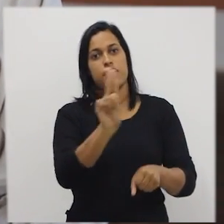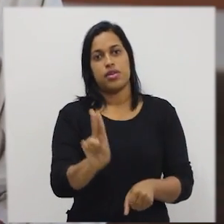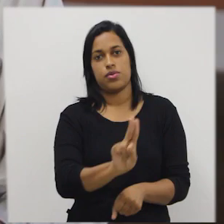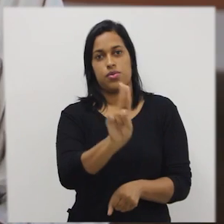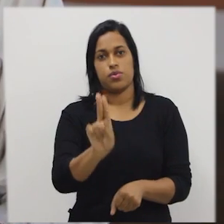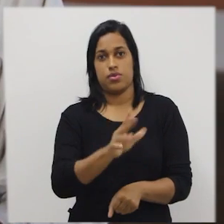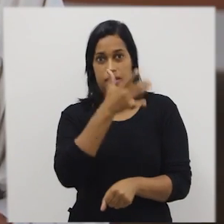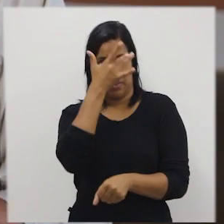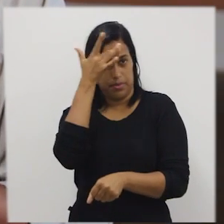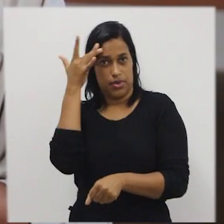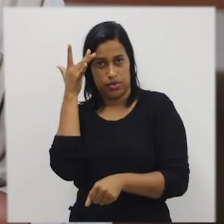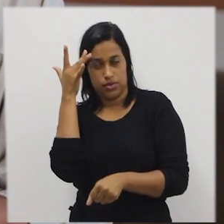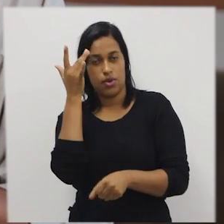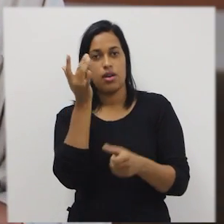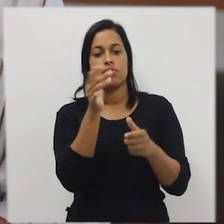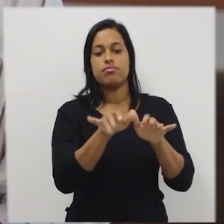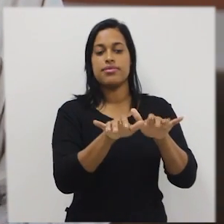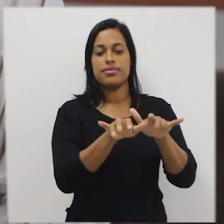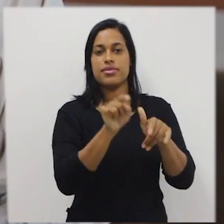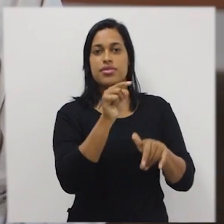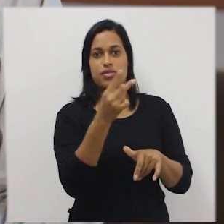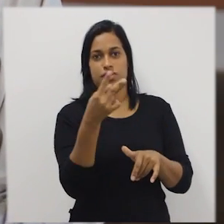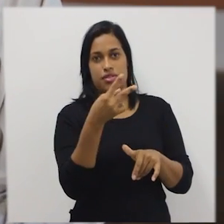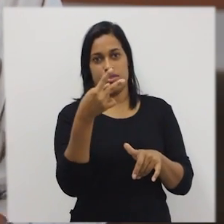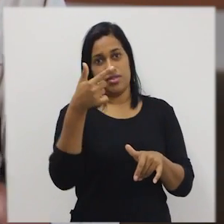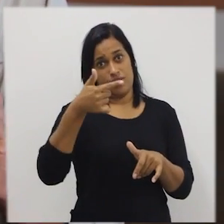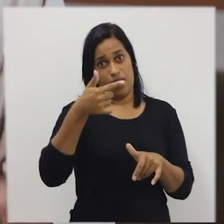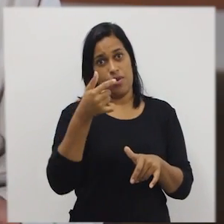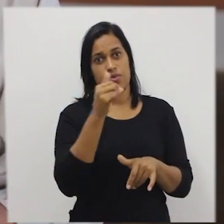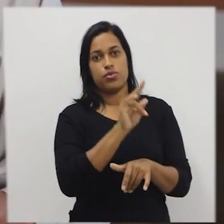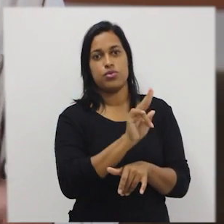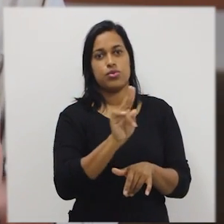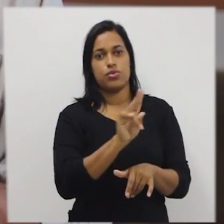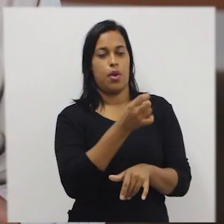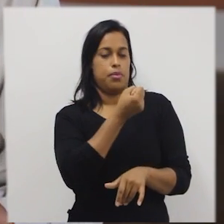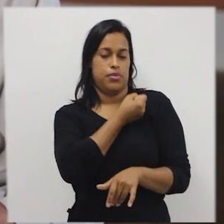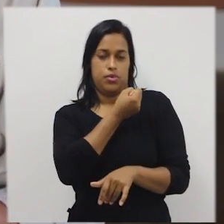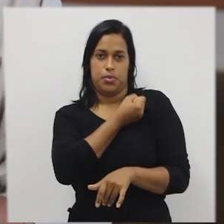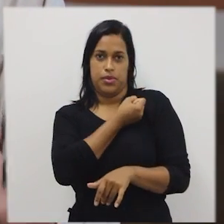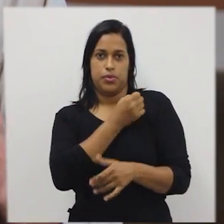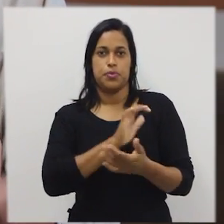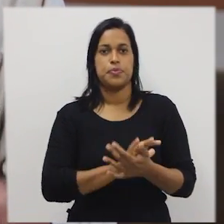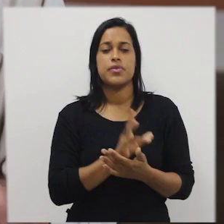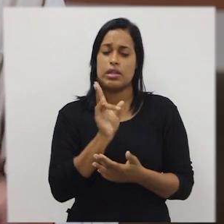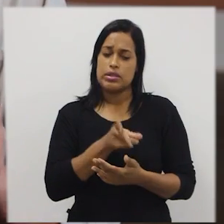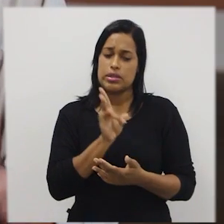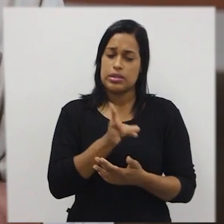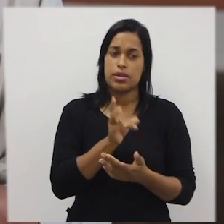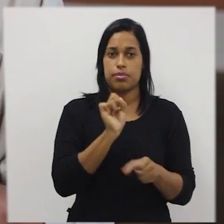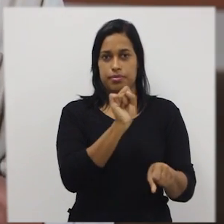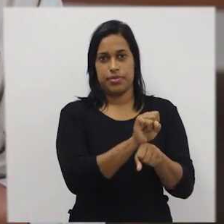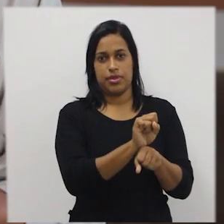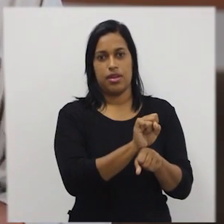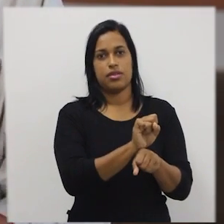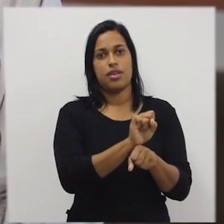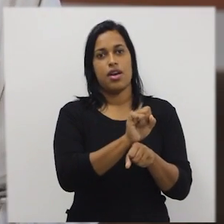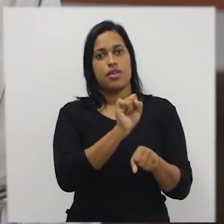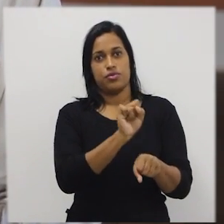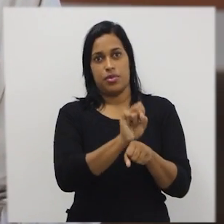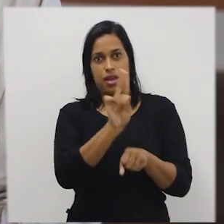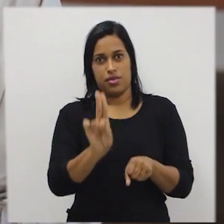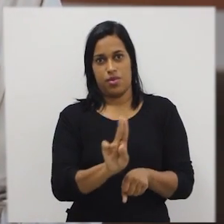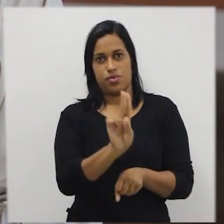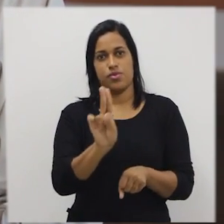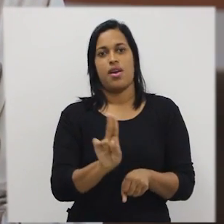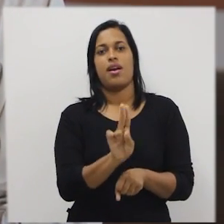que o usuário digite o segundo número. Então, sempre que encontra um comando leia, o comandor para e aguarda a